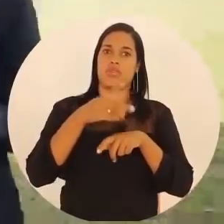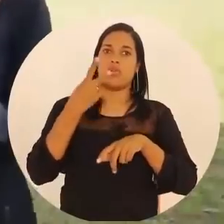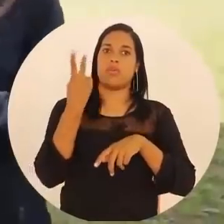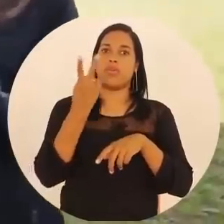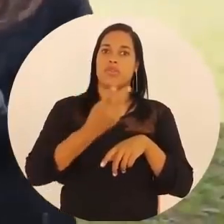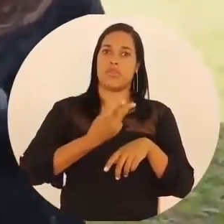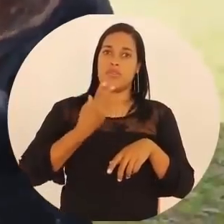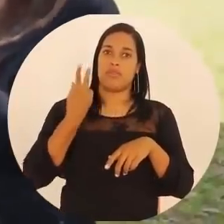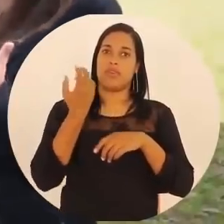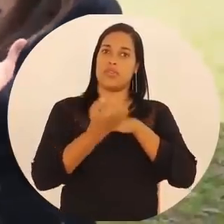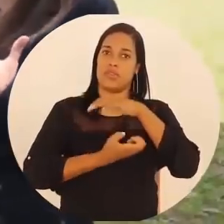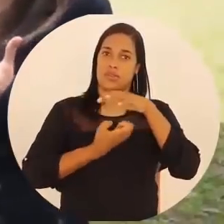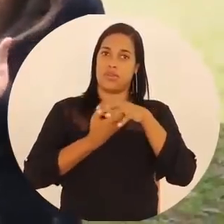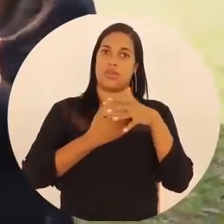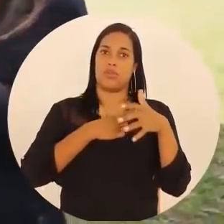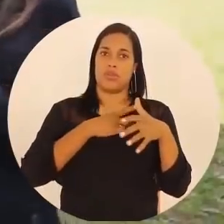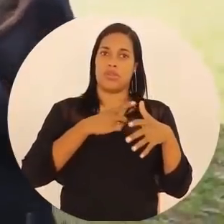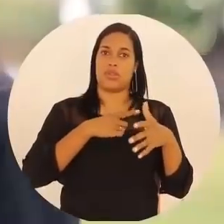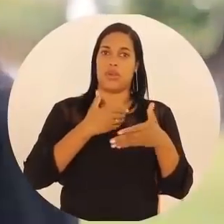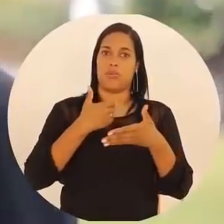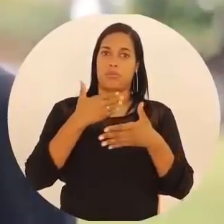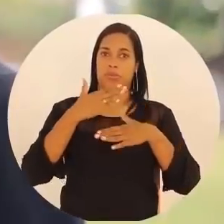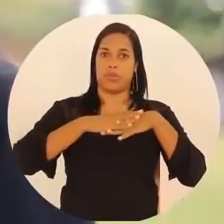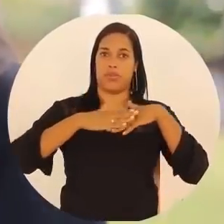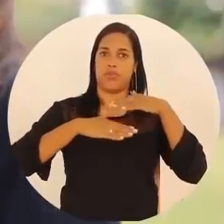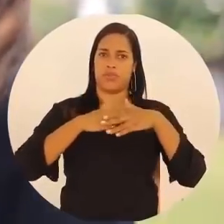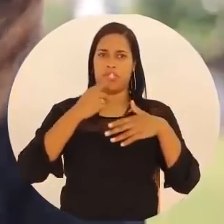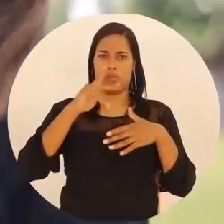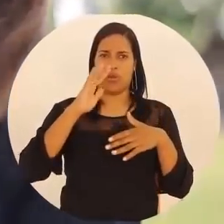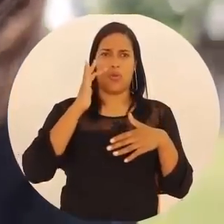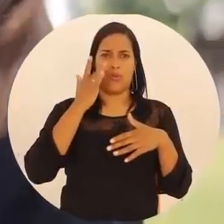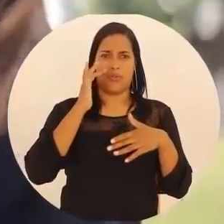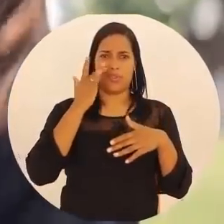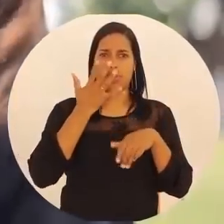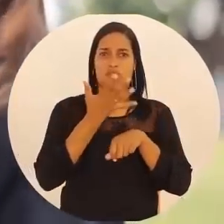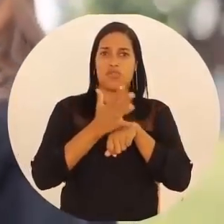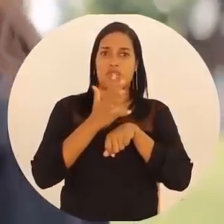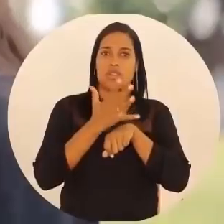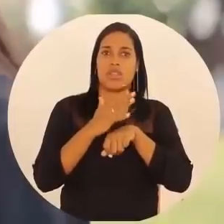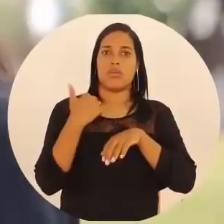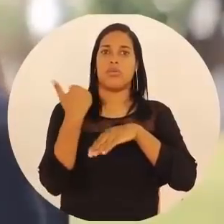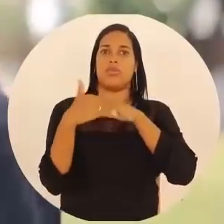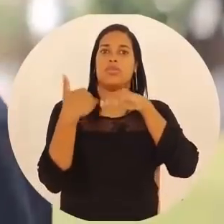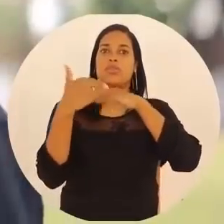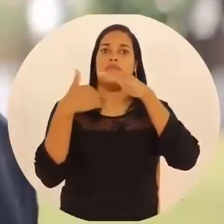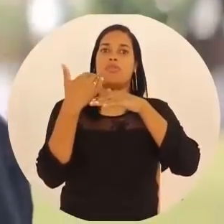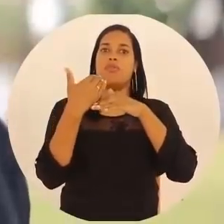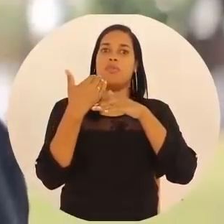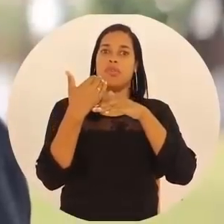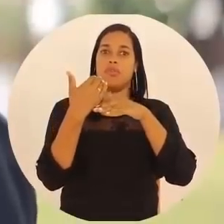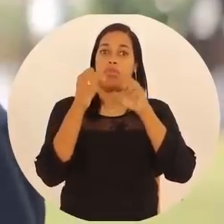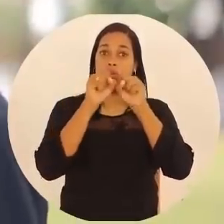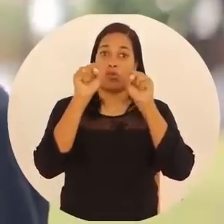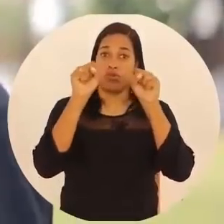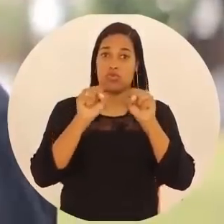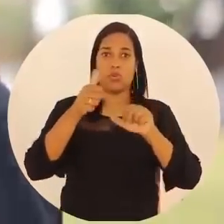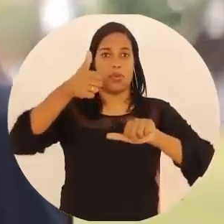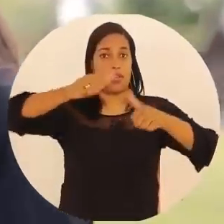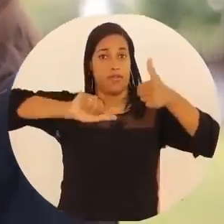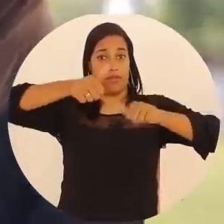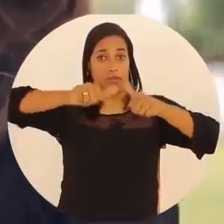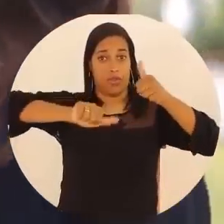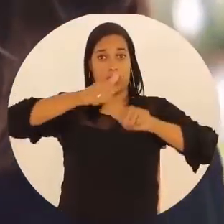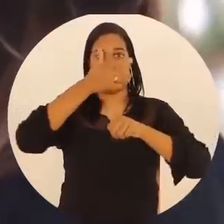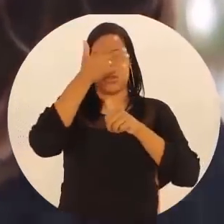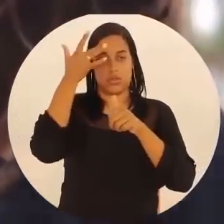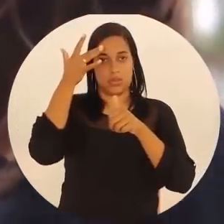valorização que a empresa dá ao seu colaborador, você acha que treinamento e desenvolvimento é um subsistema que valoriza